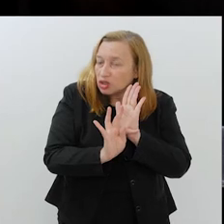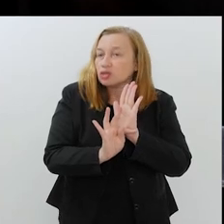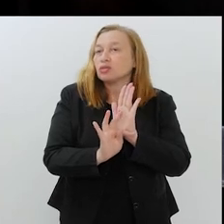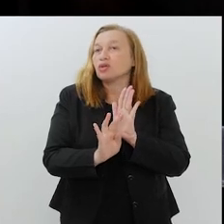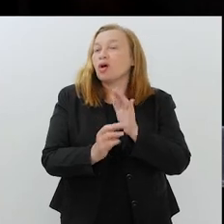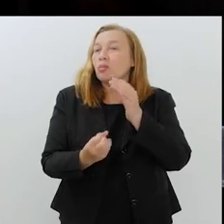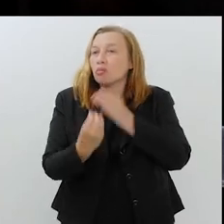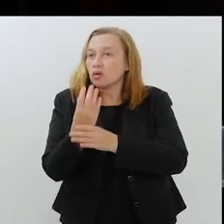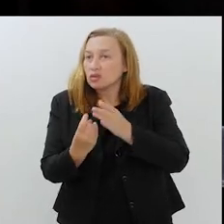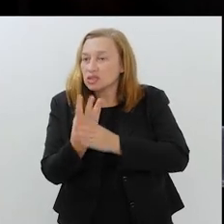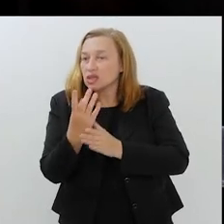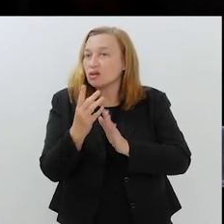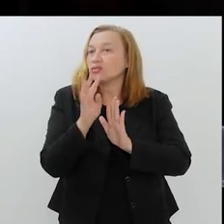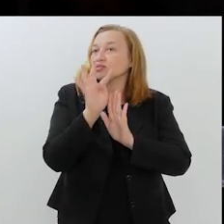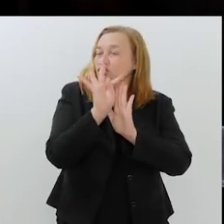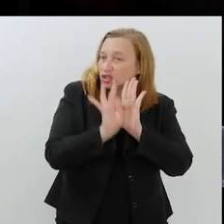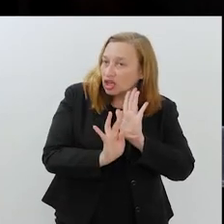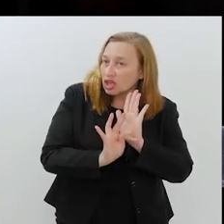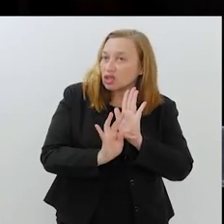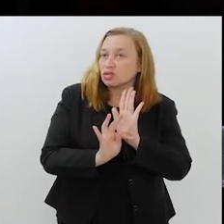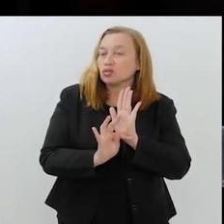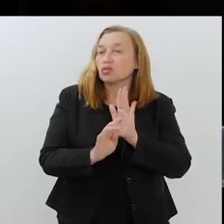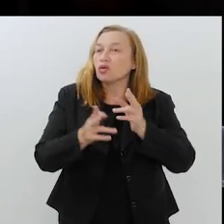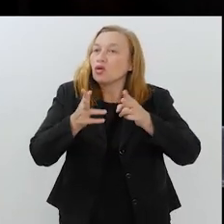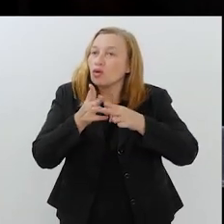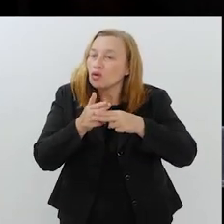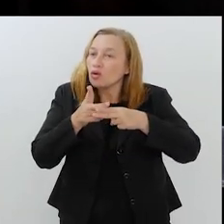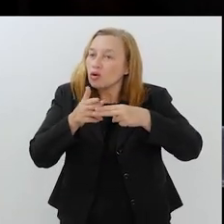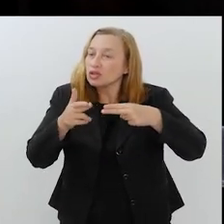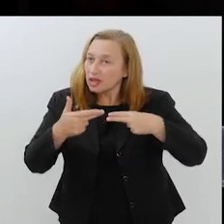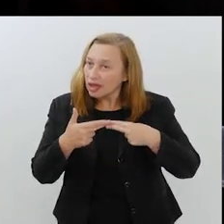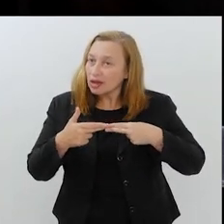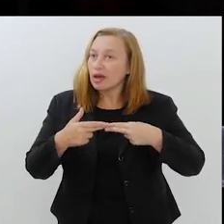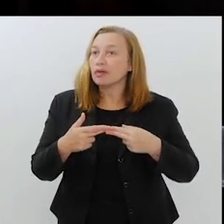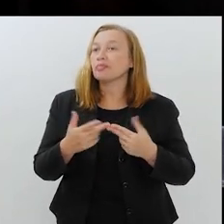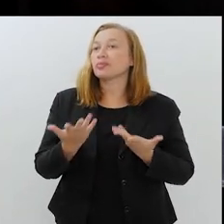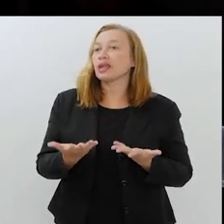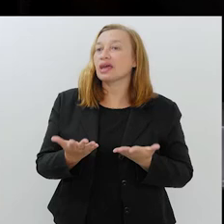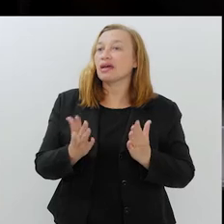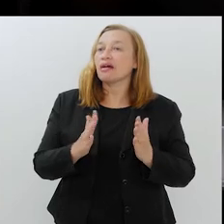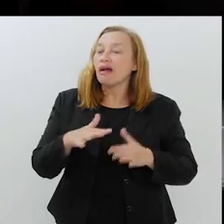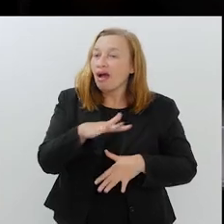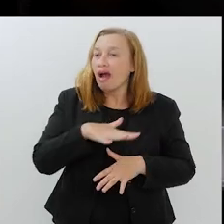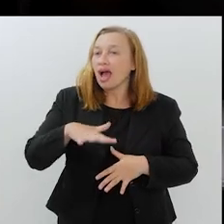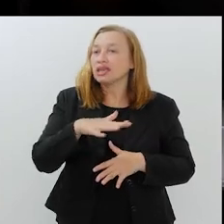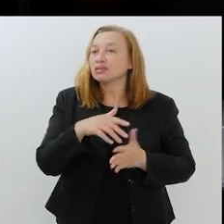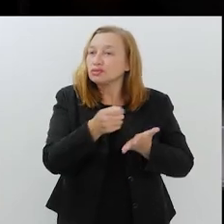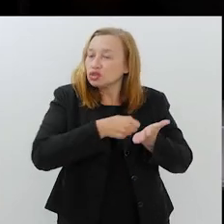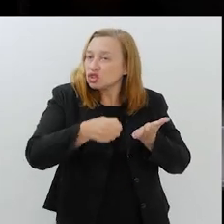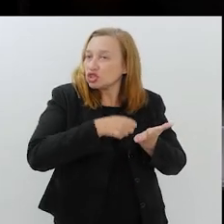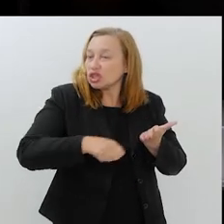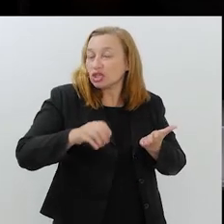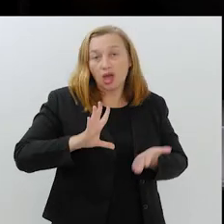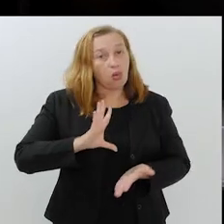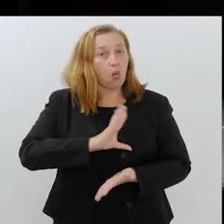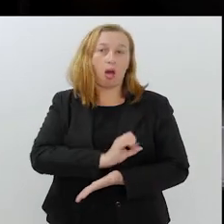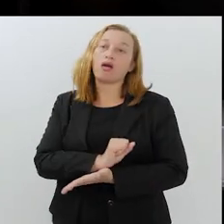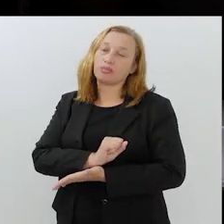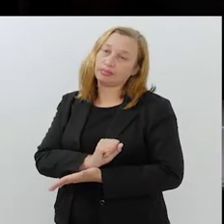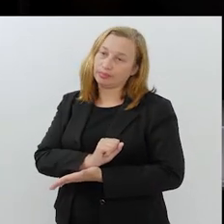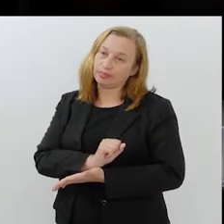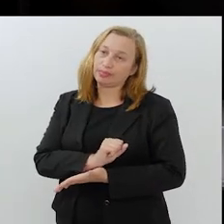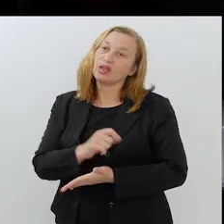trabalho com produção de textos, roteiros. Então, a parte de escrita, que é a minha paixão, eu trabalho.